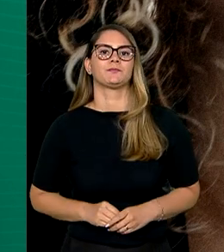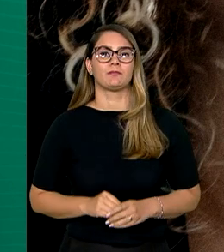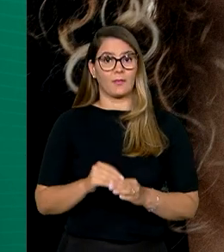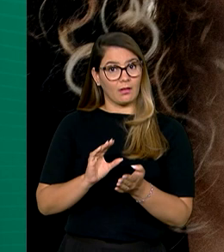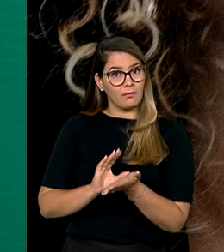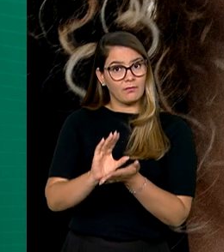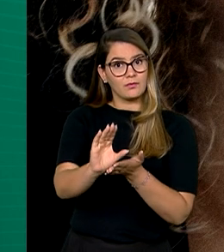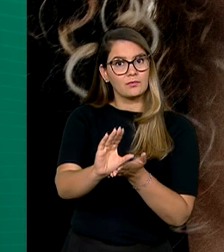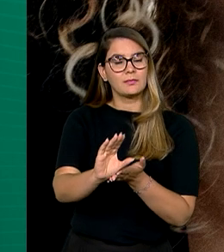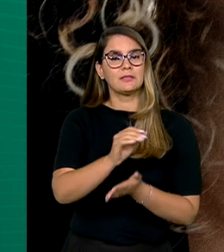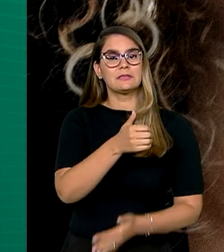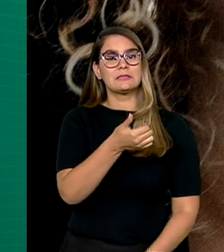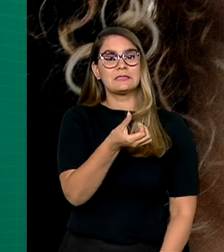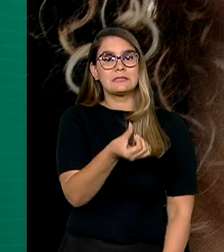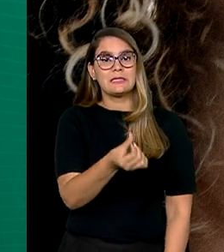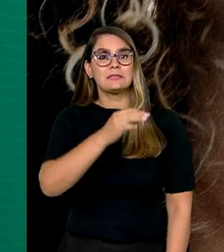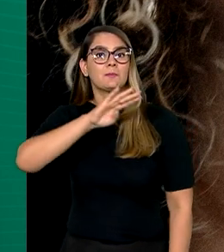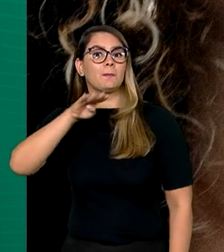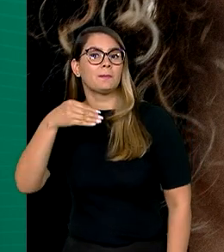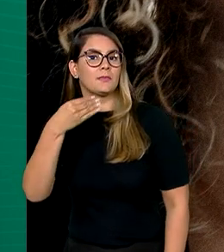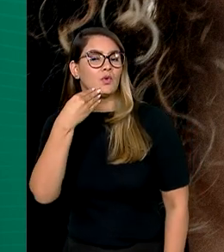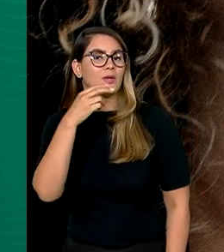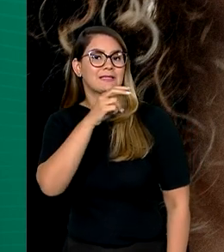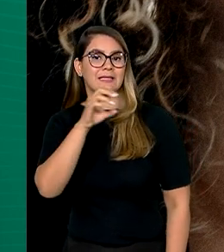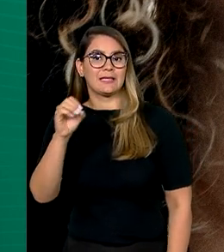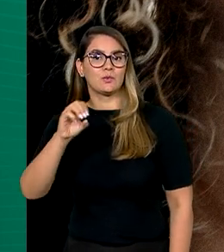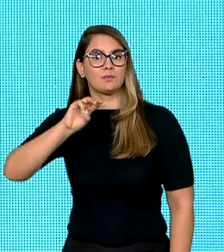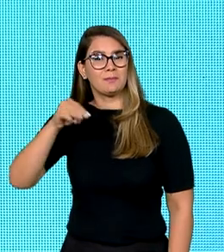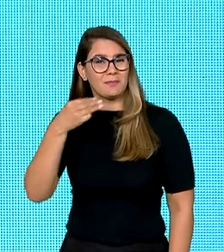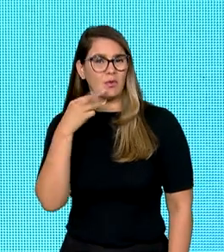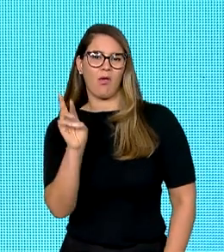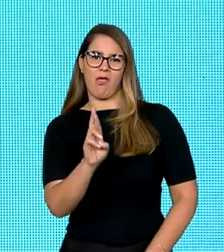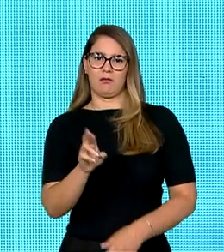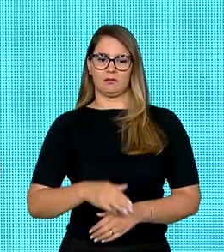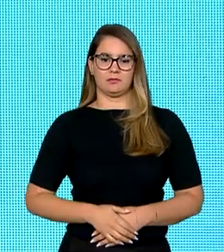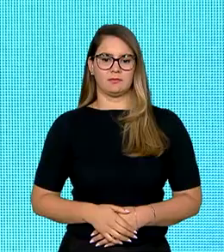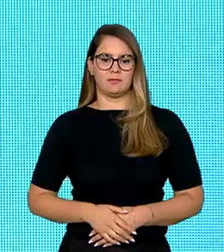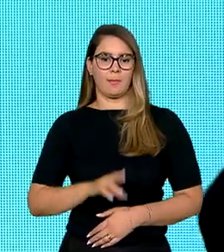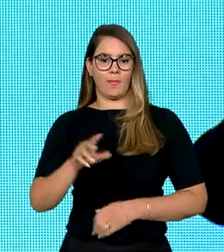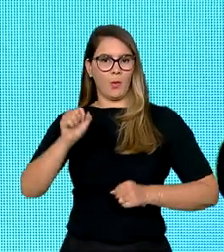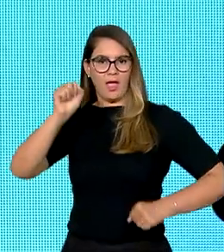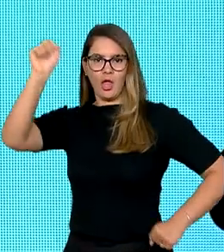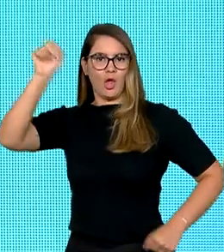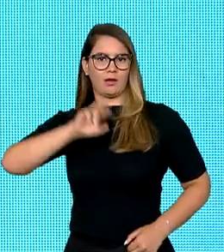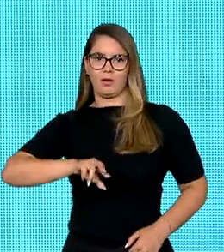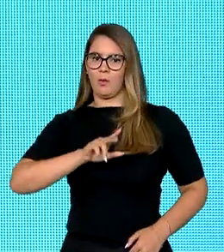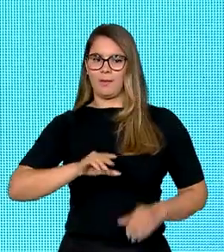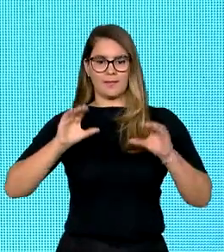investimento será de 6 bilhões e 500 milhões de reais. Não mais heróis, mais cidadãos.